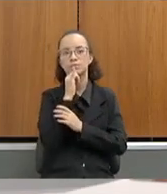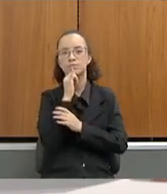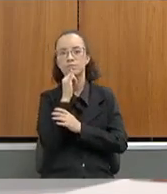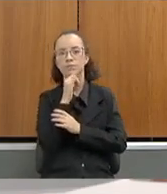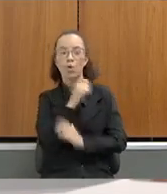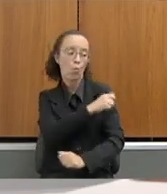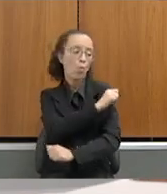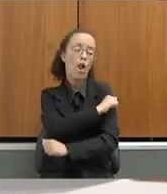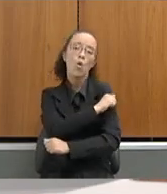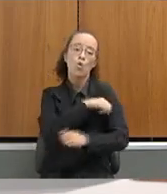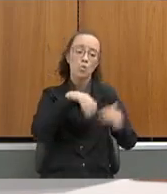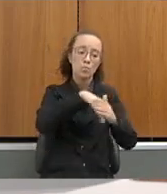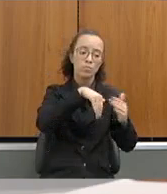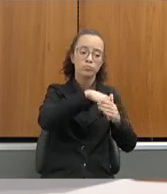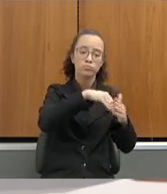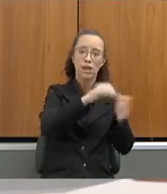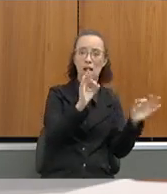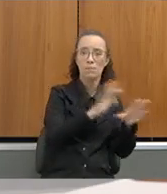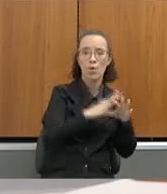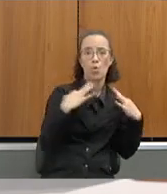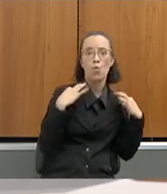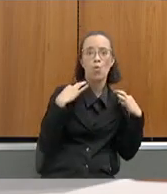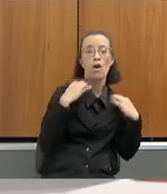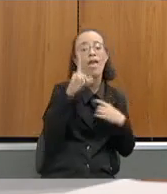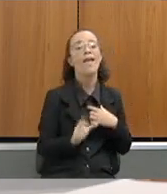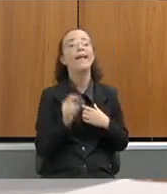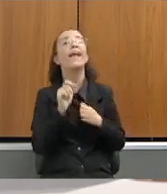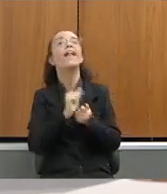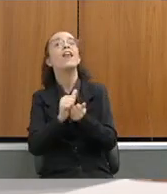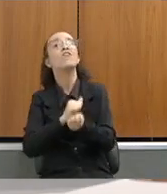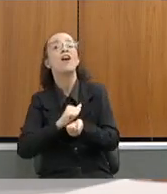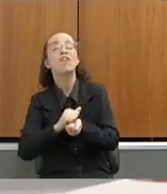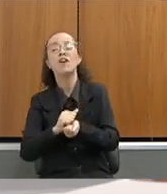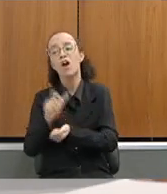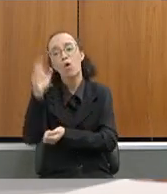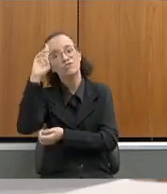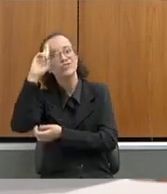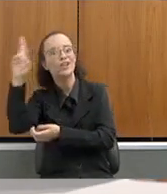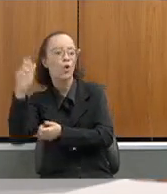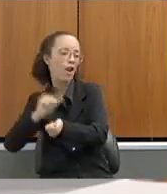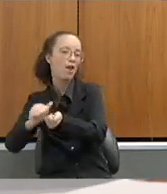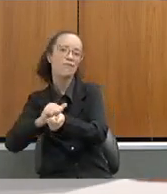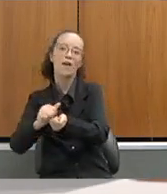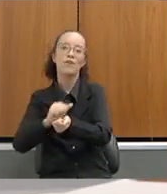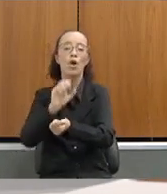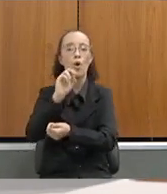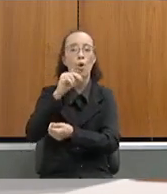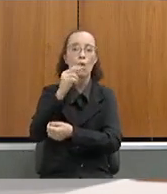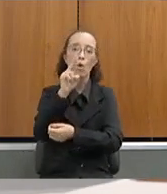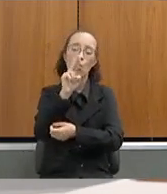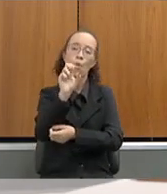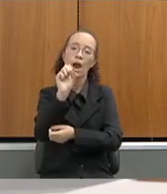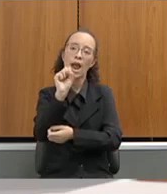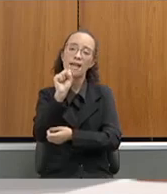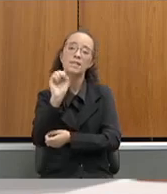quem lavava cortina de escola era o diretor ou o ASB. O ASB ganhava uma caixa de